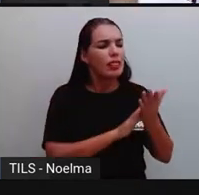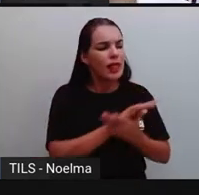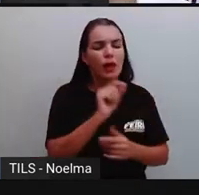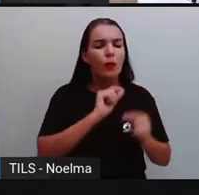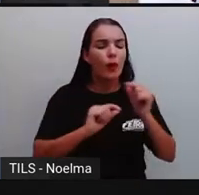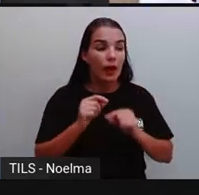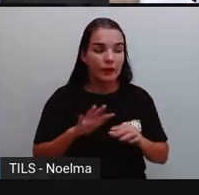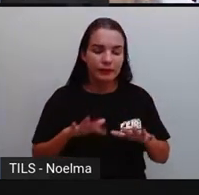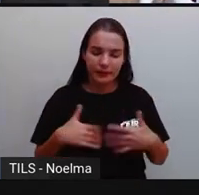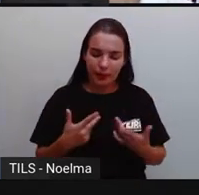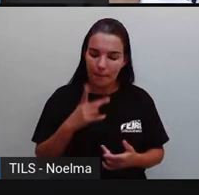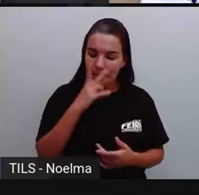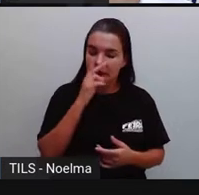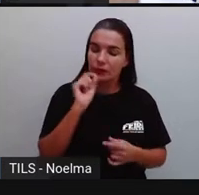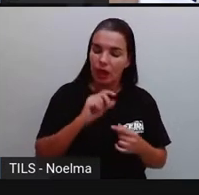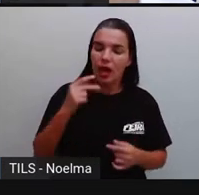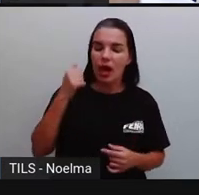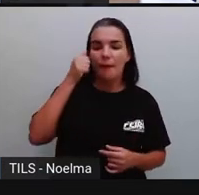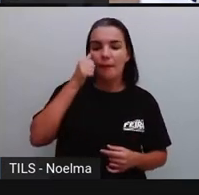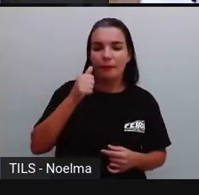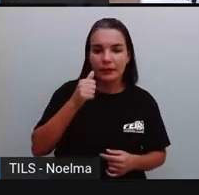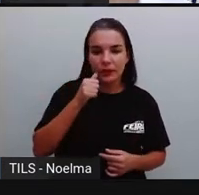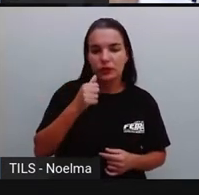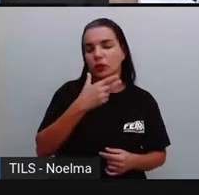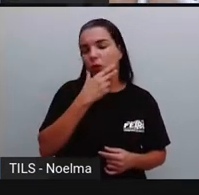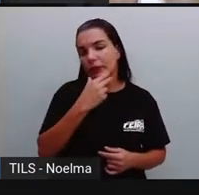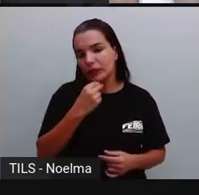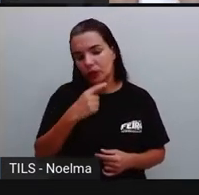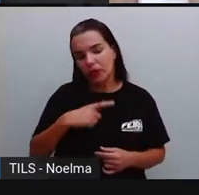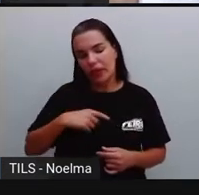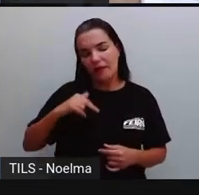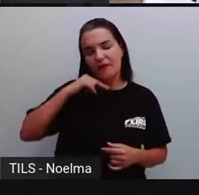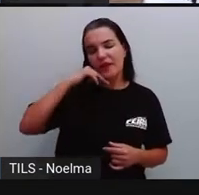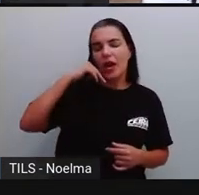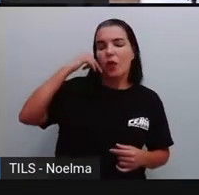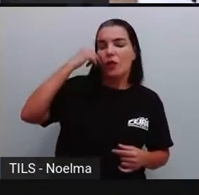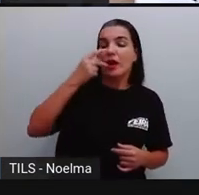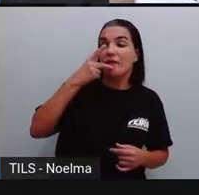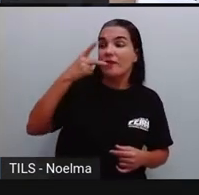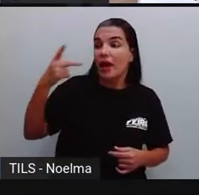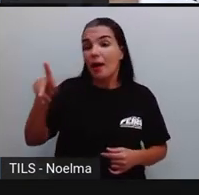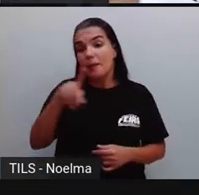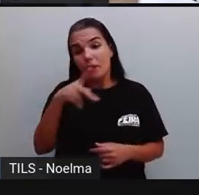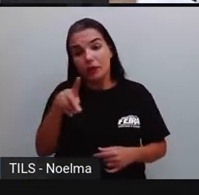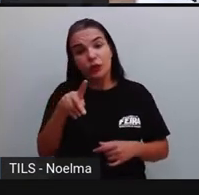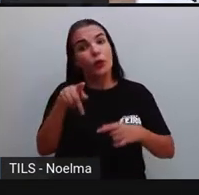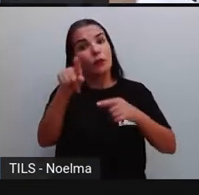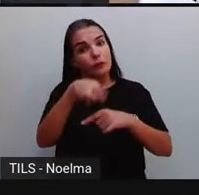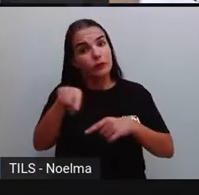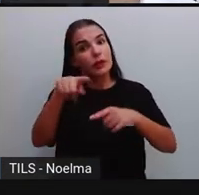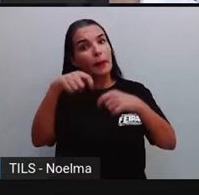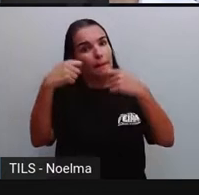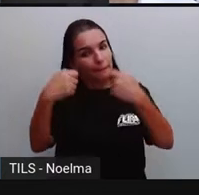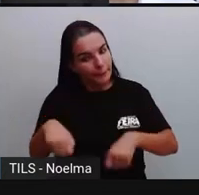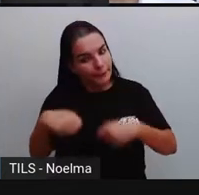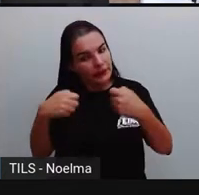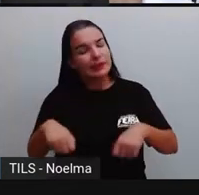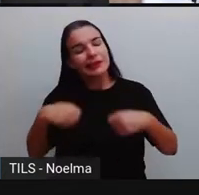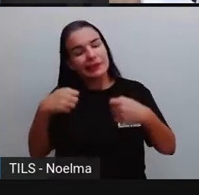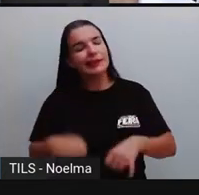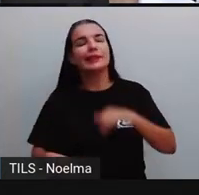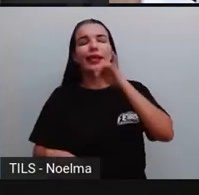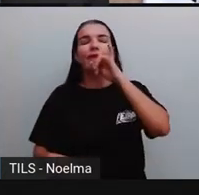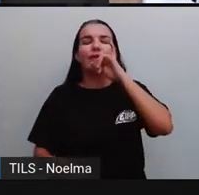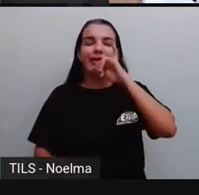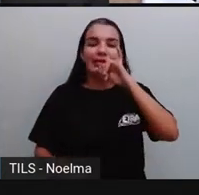vergonha de falar, né, com o professor, né, com o diretor. Às vezes até mesmo em casa ela tem vergonha